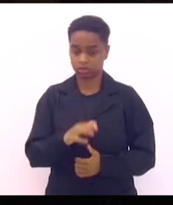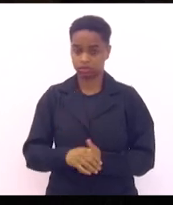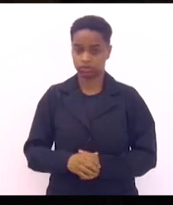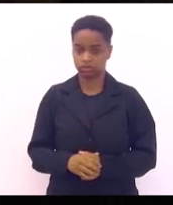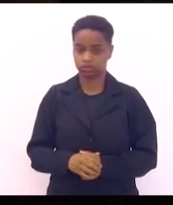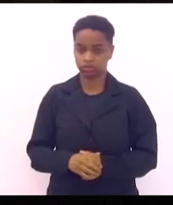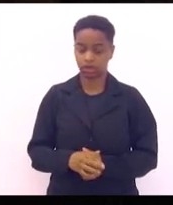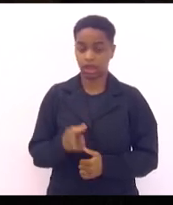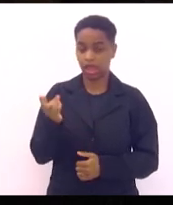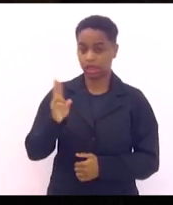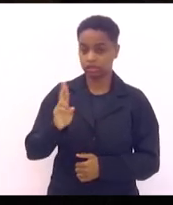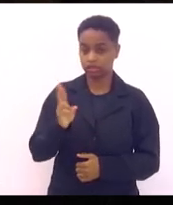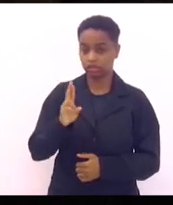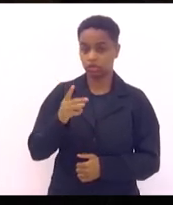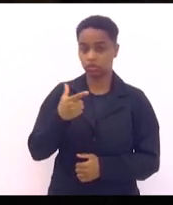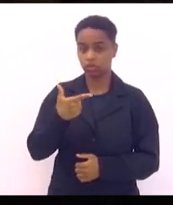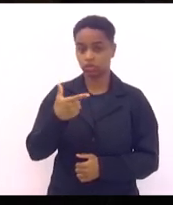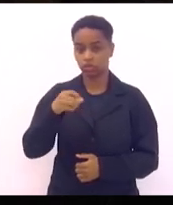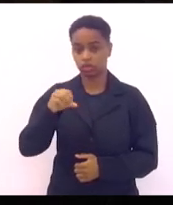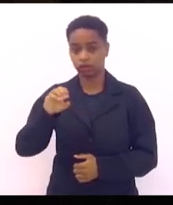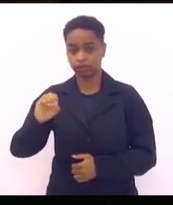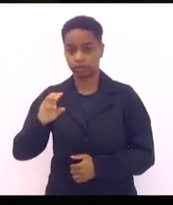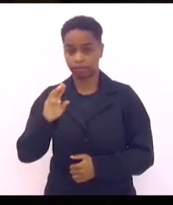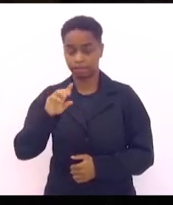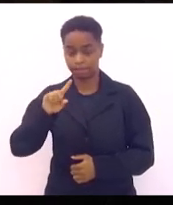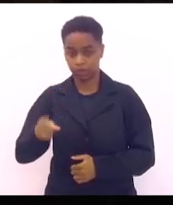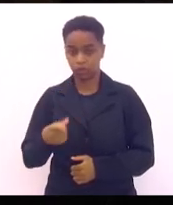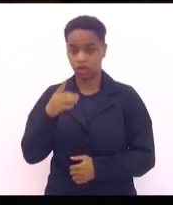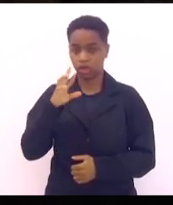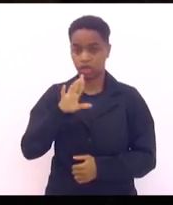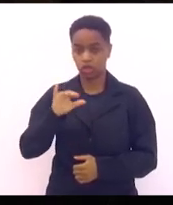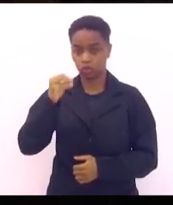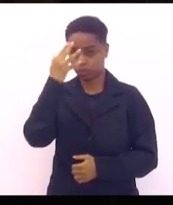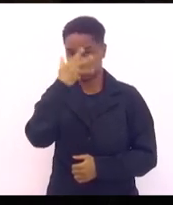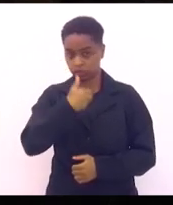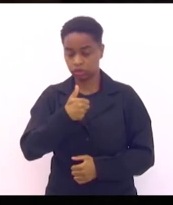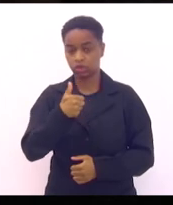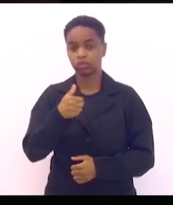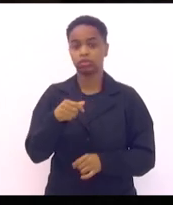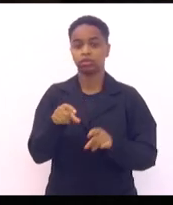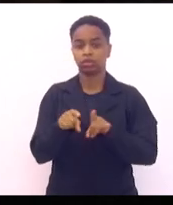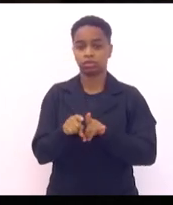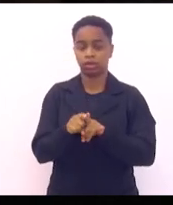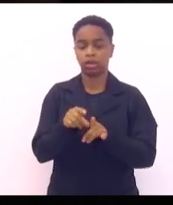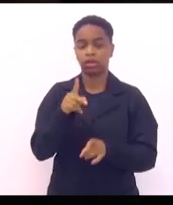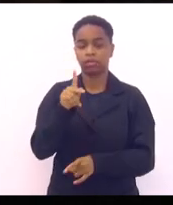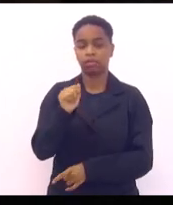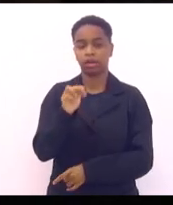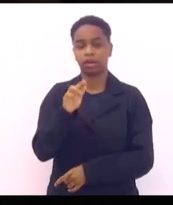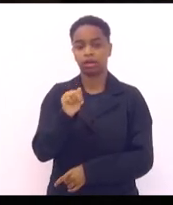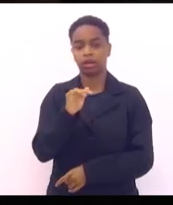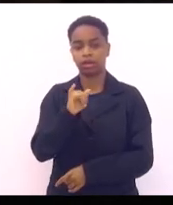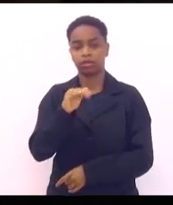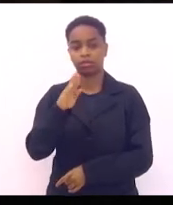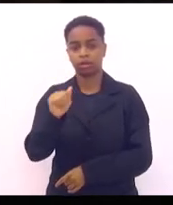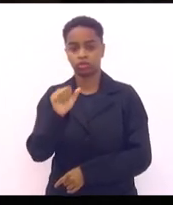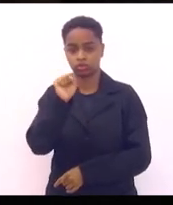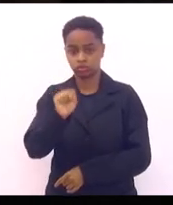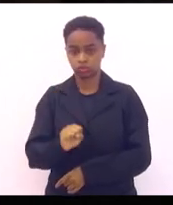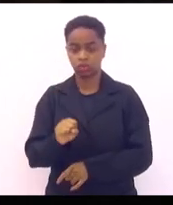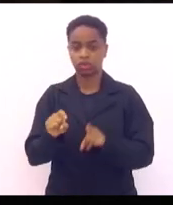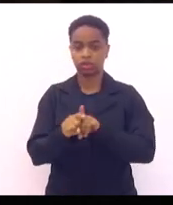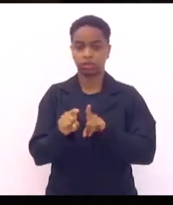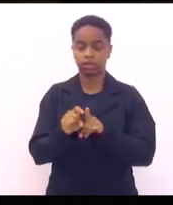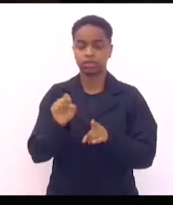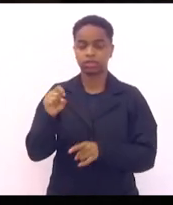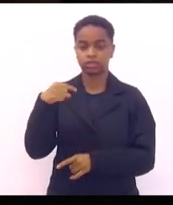Resende, 290 mil, Rio Bonito, 148 mil, Paraíba do Sul, 122 mil, São Francisco